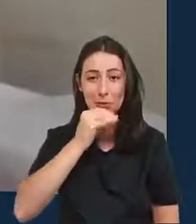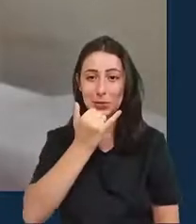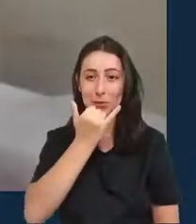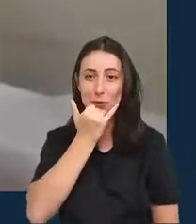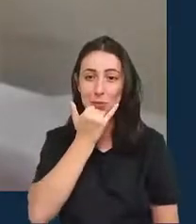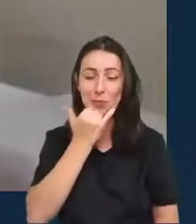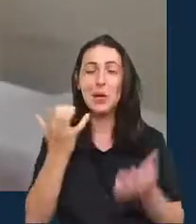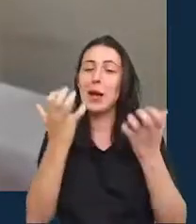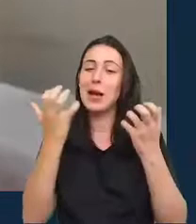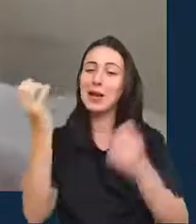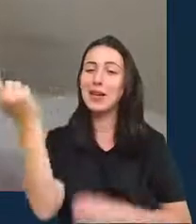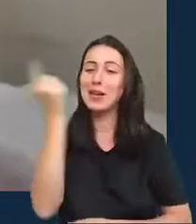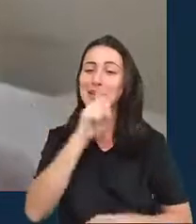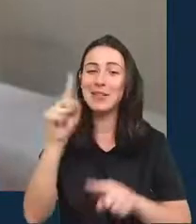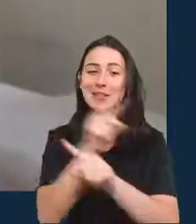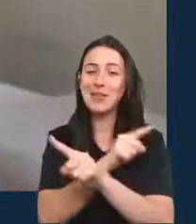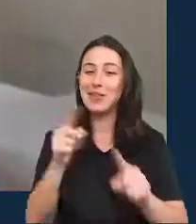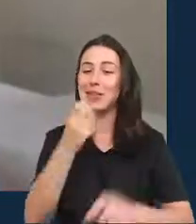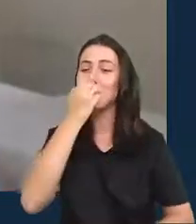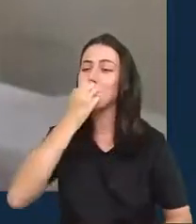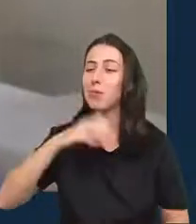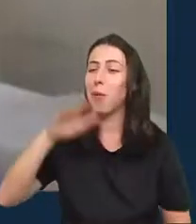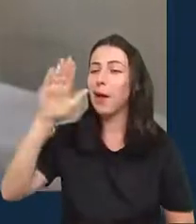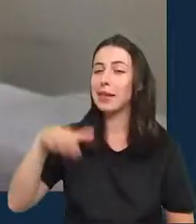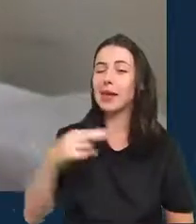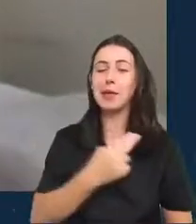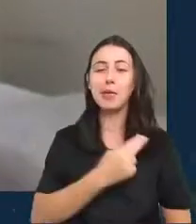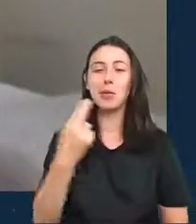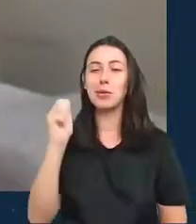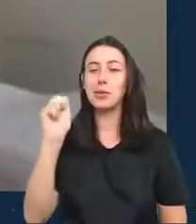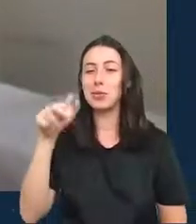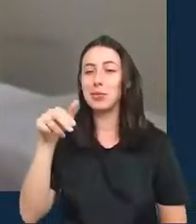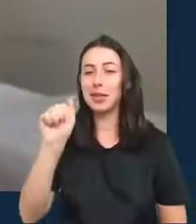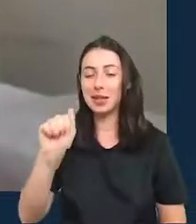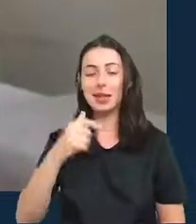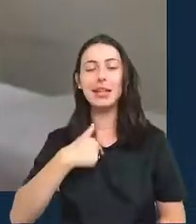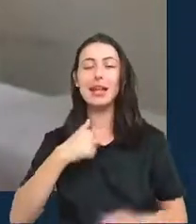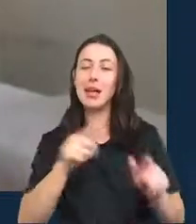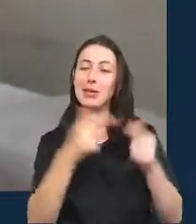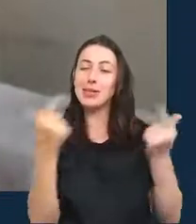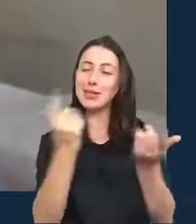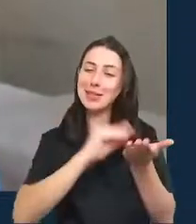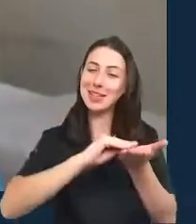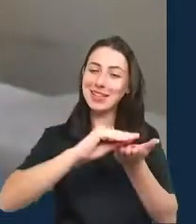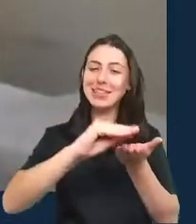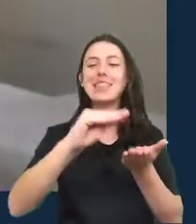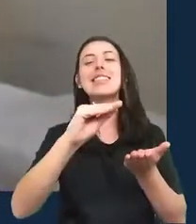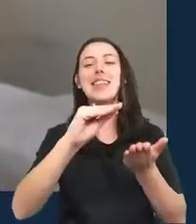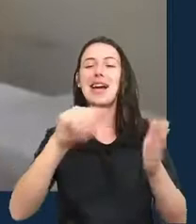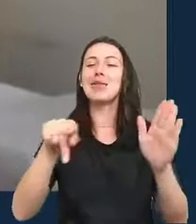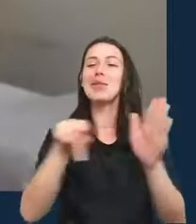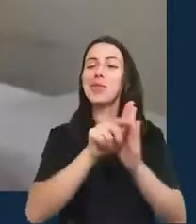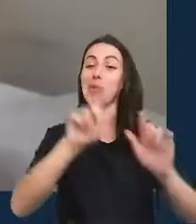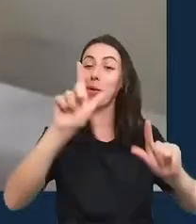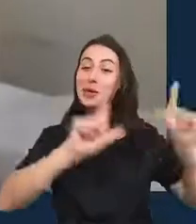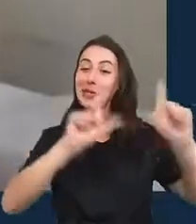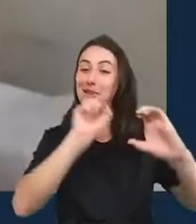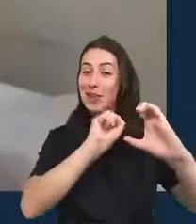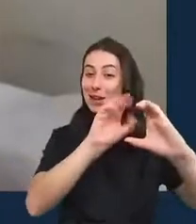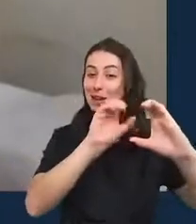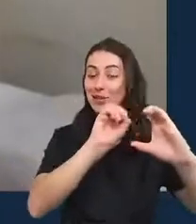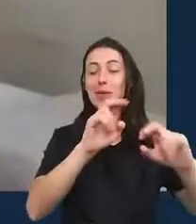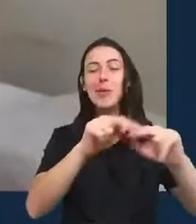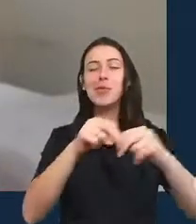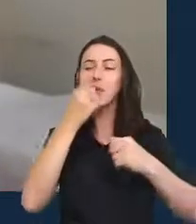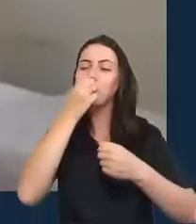Olá, boa tarde, meu nome é Ana Carolina Moreno, eu sou jornalista de dados da TV Globo e eu dou boas